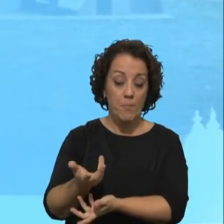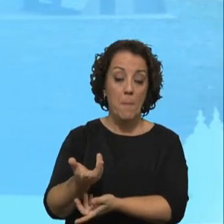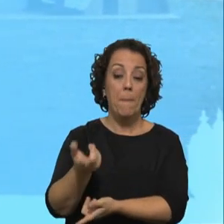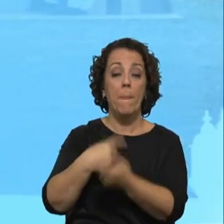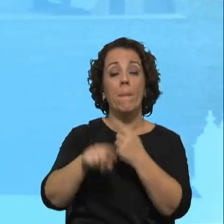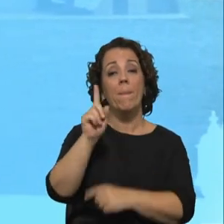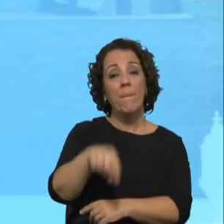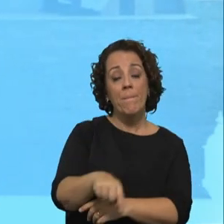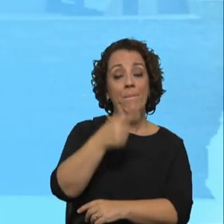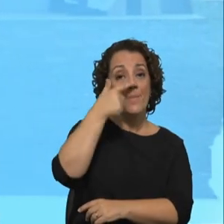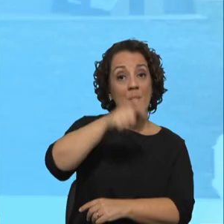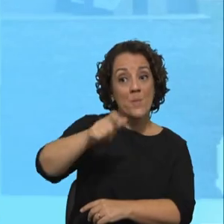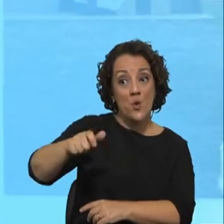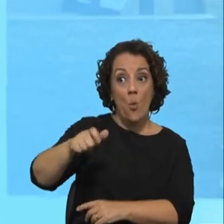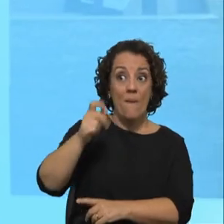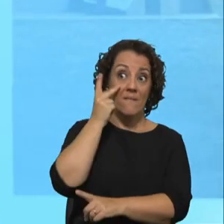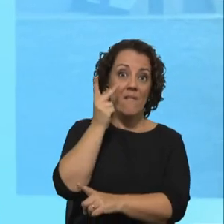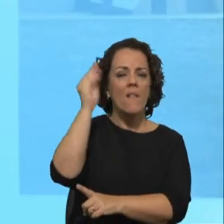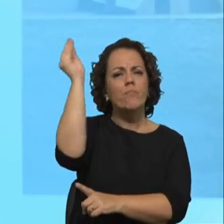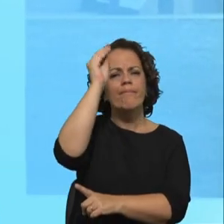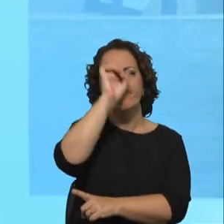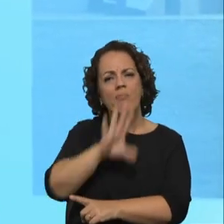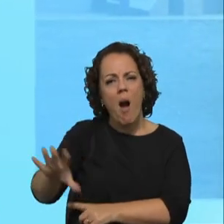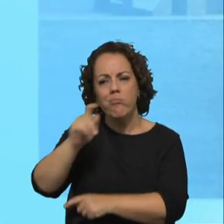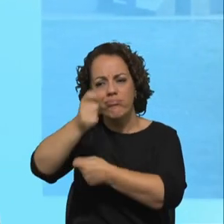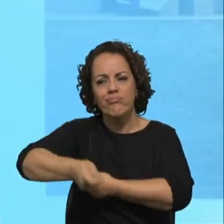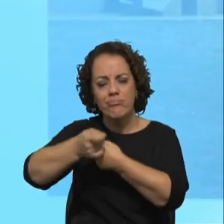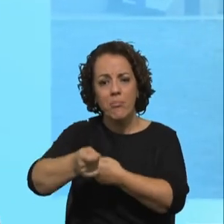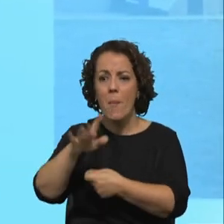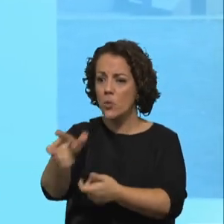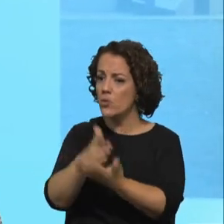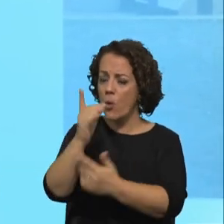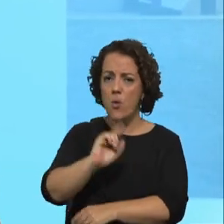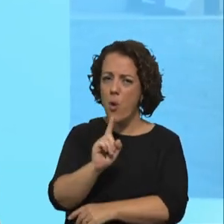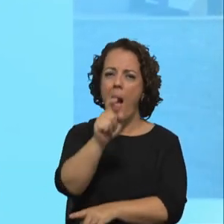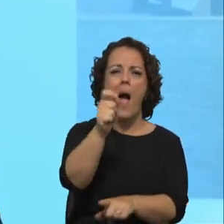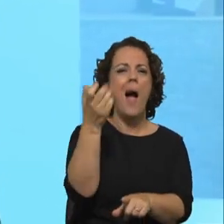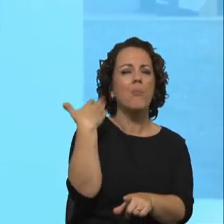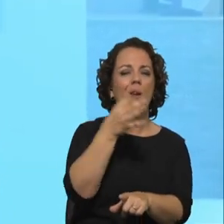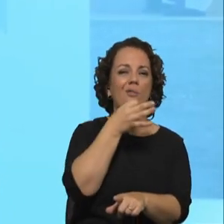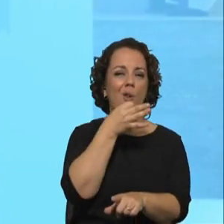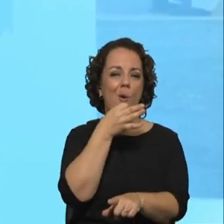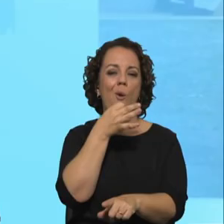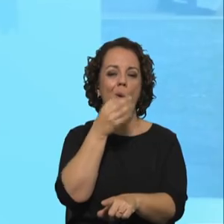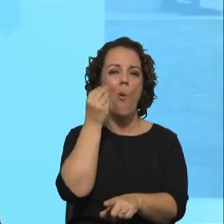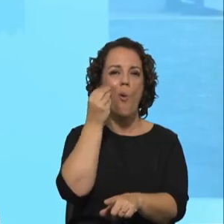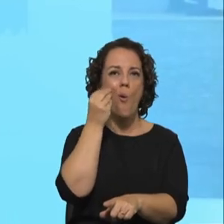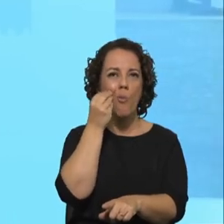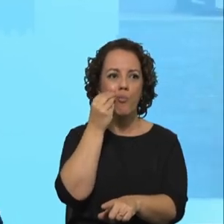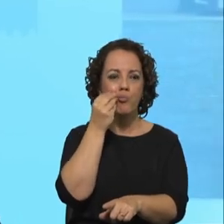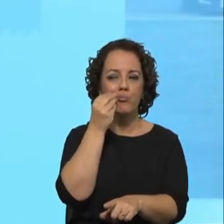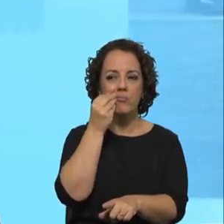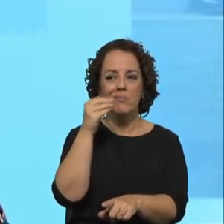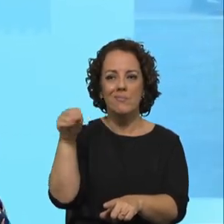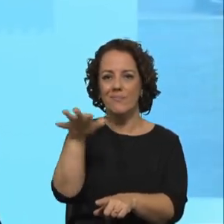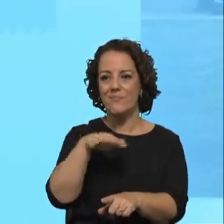do meio rural, e não só, creio que toda a gente, e quando ainda há bocado falamos um bocadinho deste fluxo até do campo para a